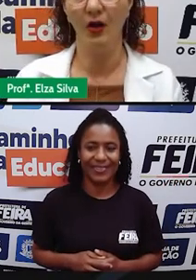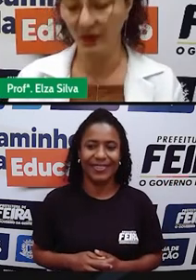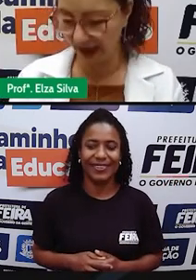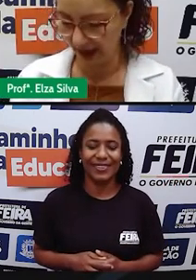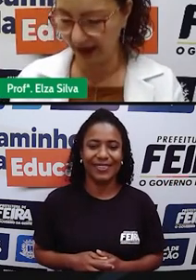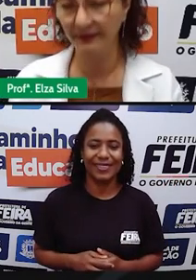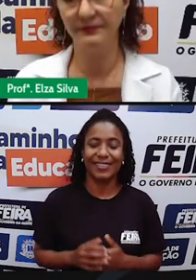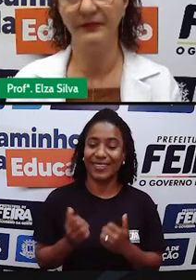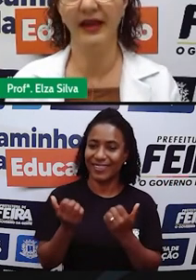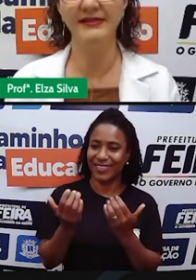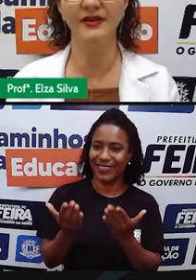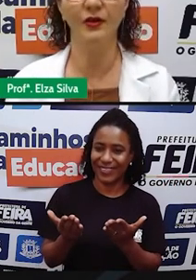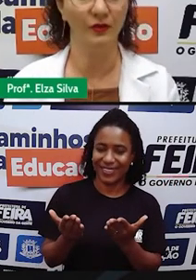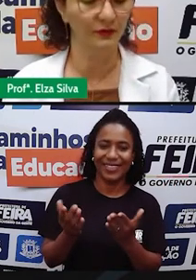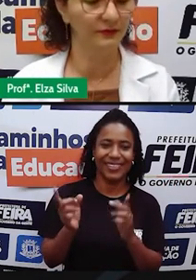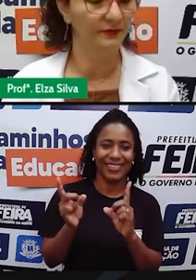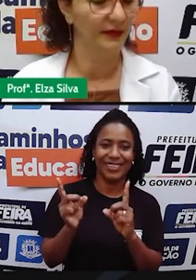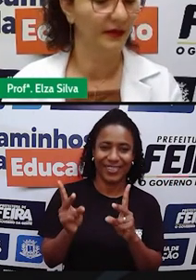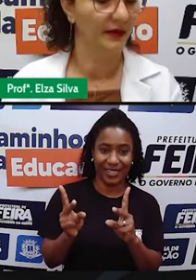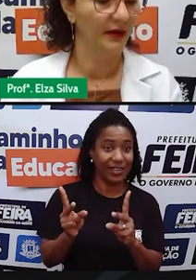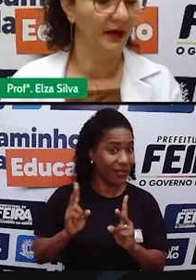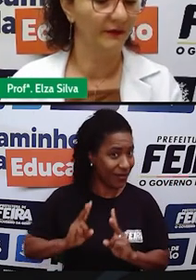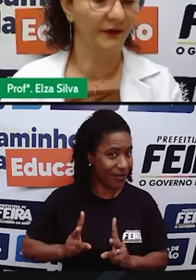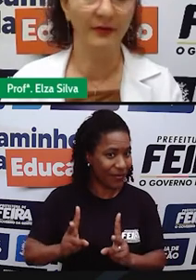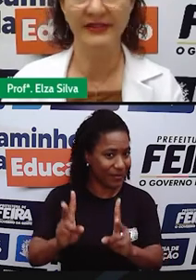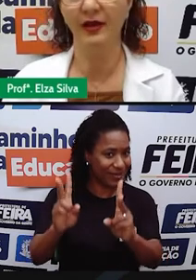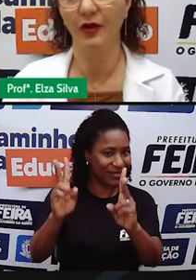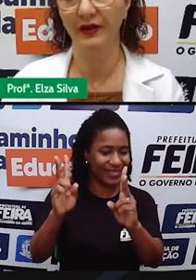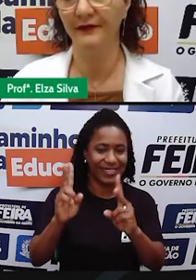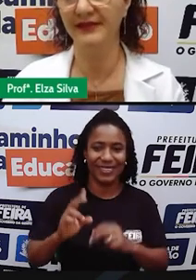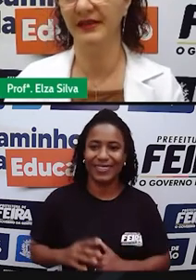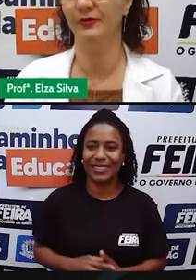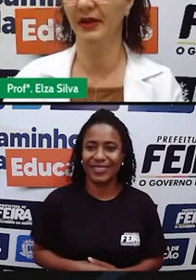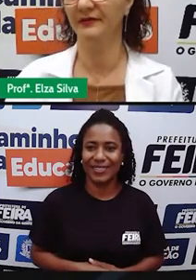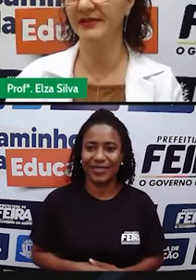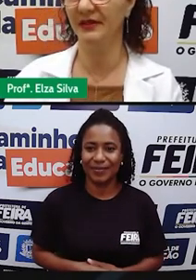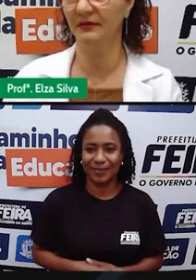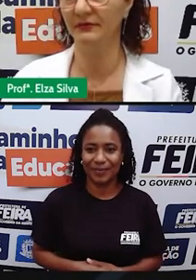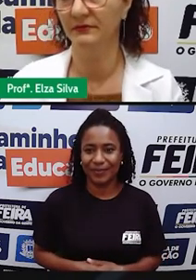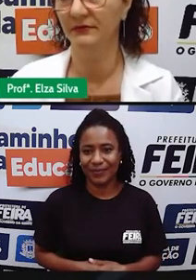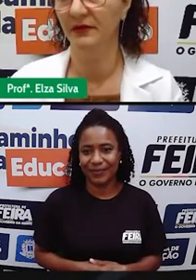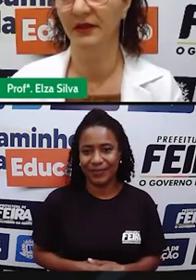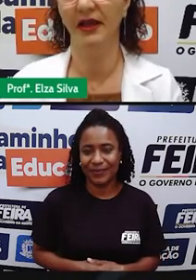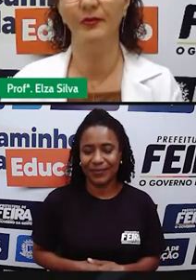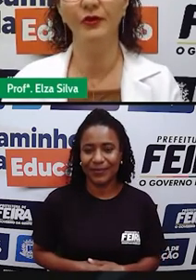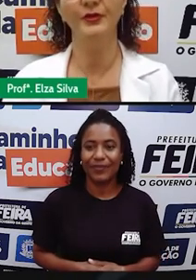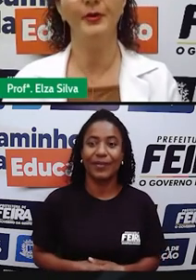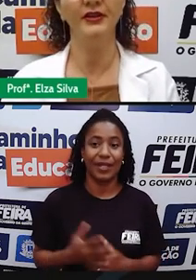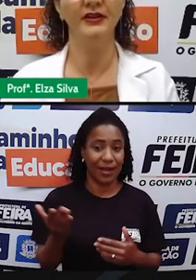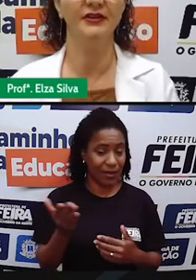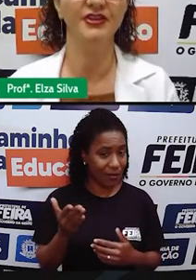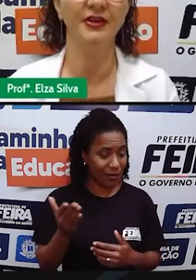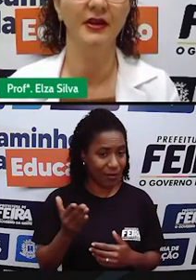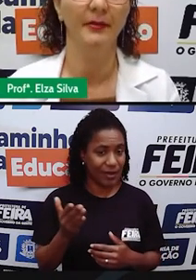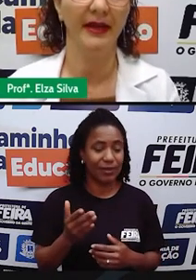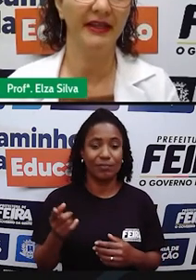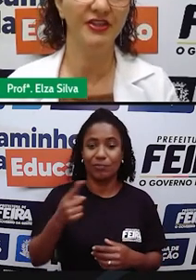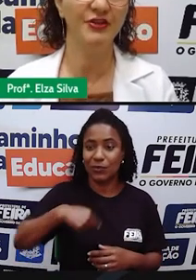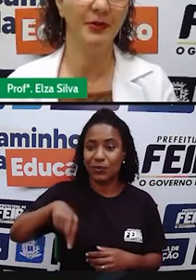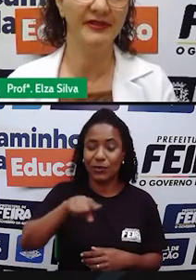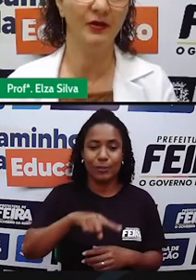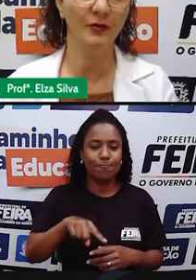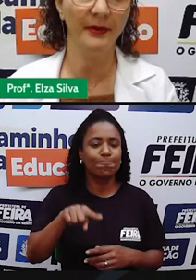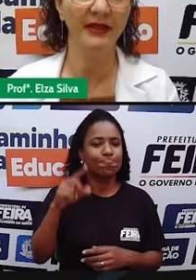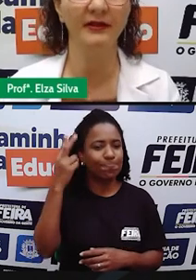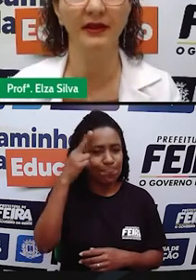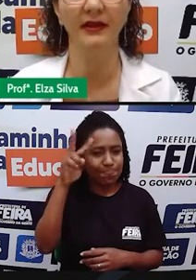Ok, let's go. Vamos agora fazer uma revisão que é muito importante para que